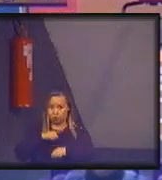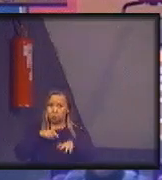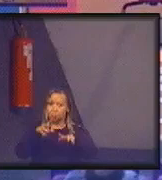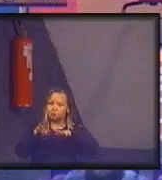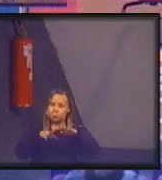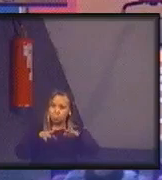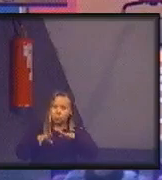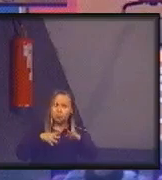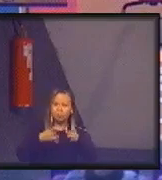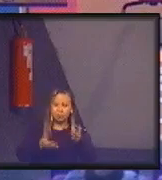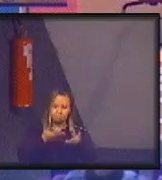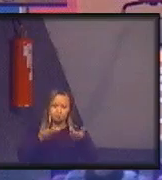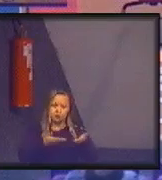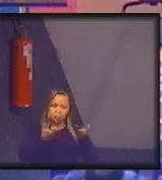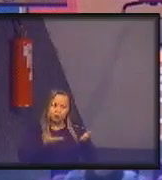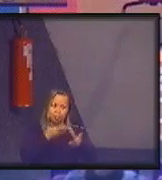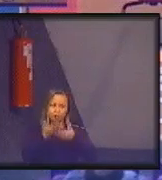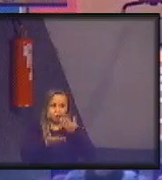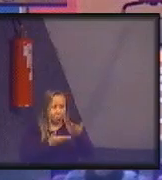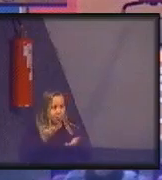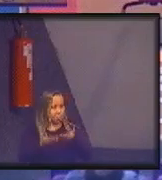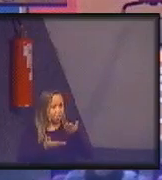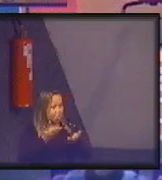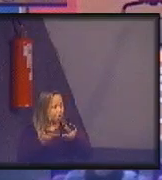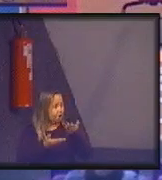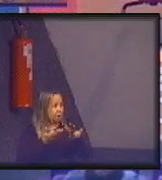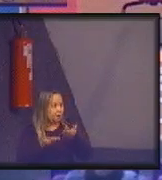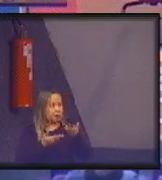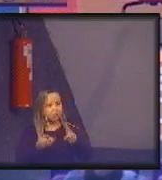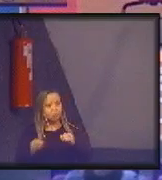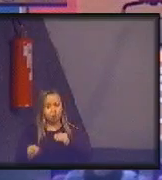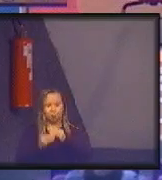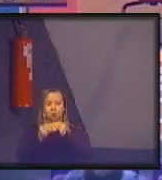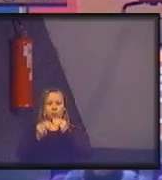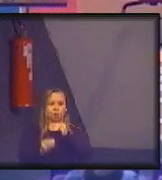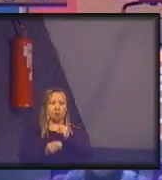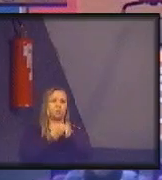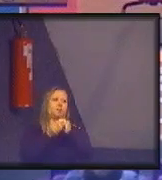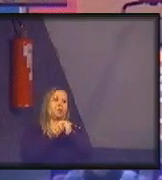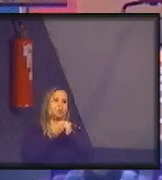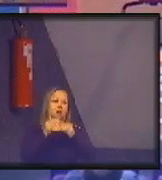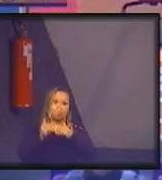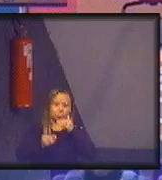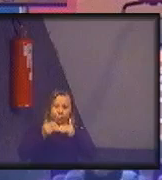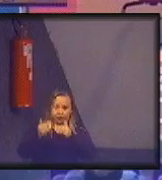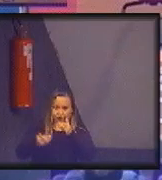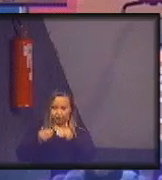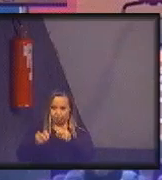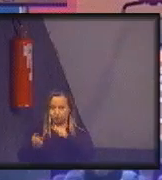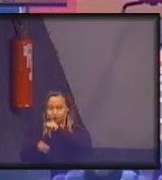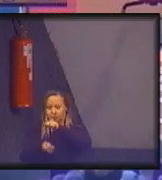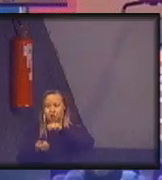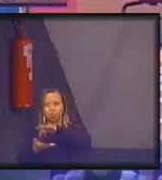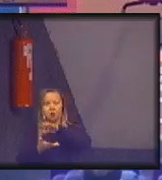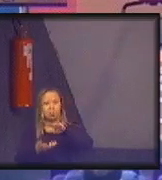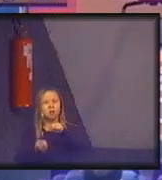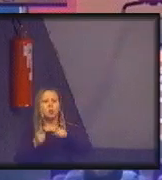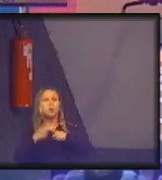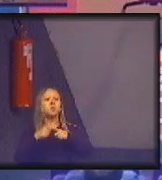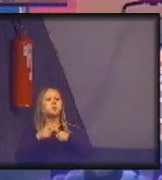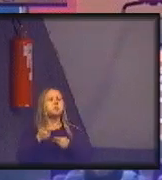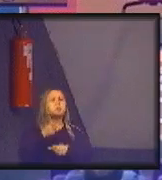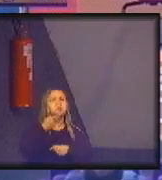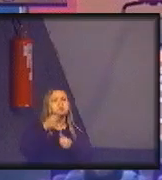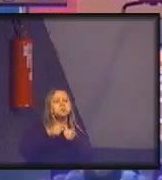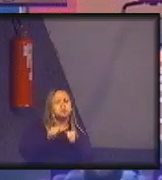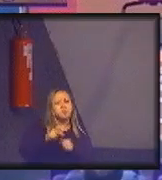em relação à implementação do desenvolvimento sustentável. Por que eu estou falando isso? Porque